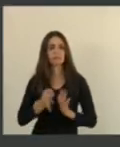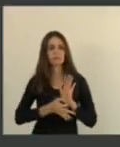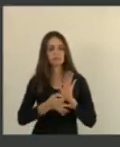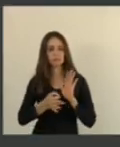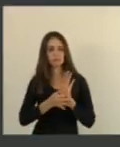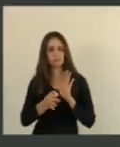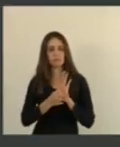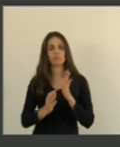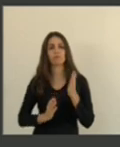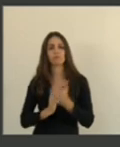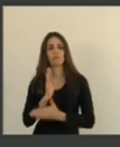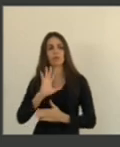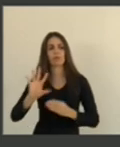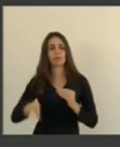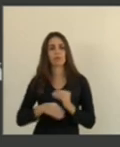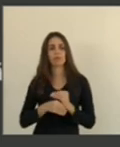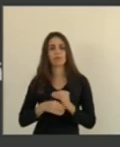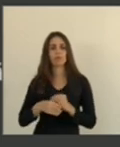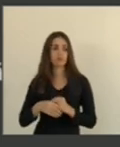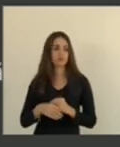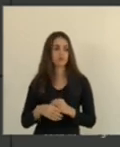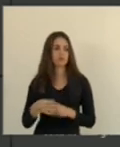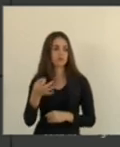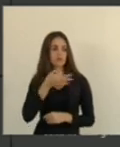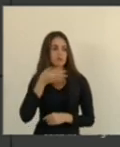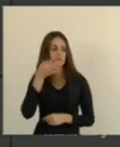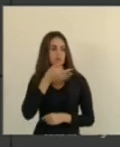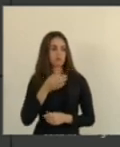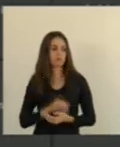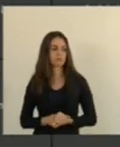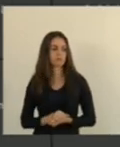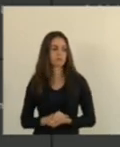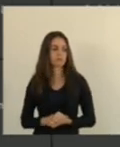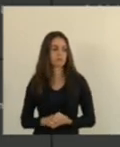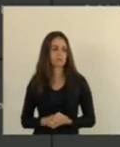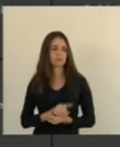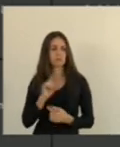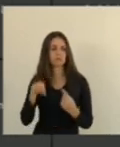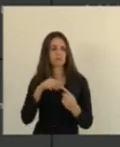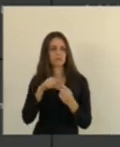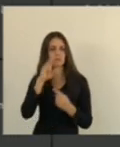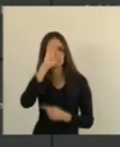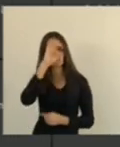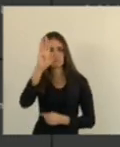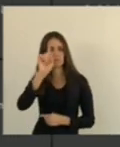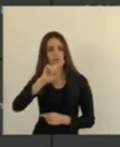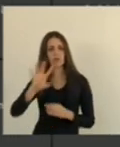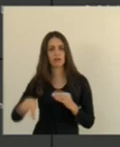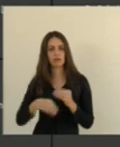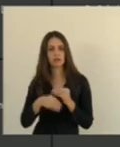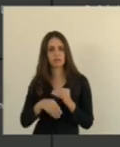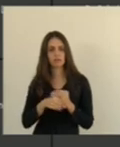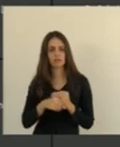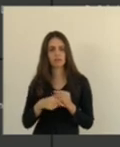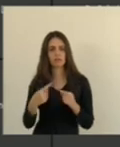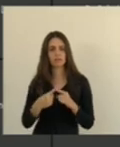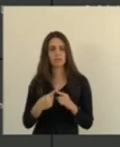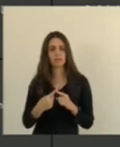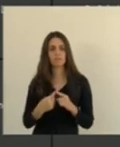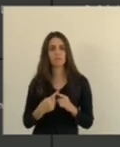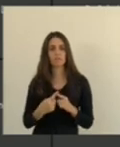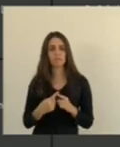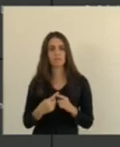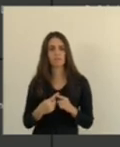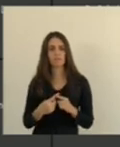sugerida o principal objetivo acrescentar que se o órgão